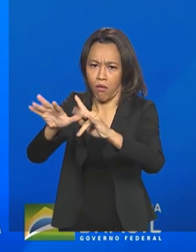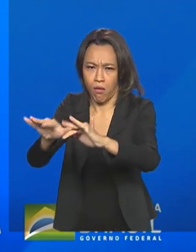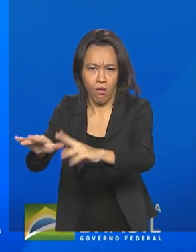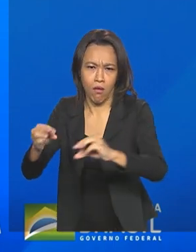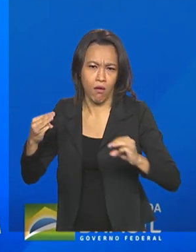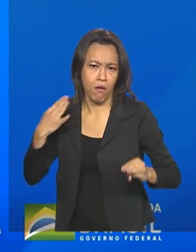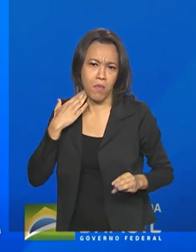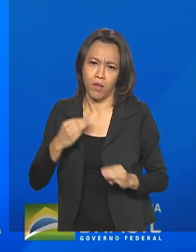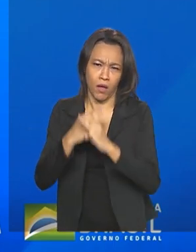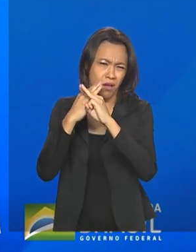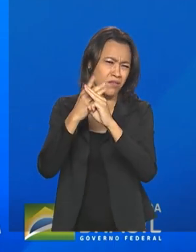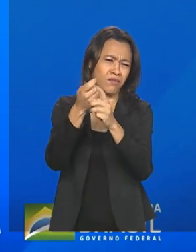agências antes delas abrirem. Obrigado. Obrigado.